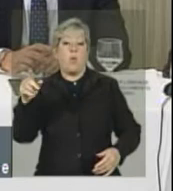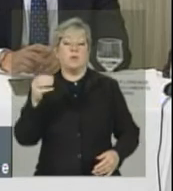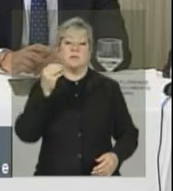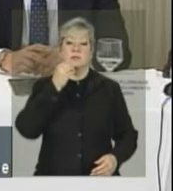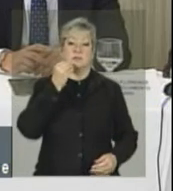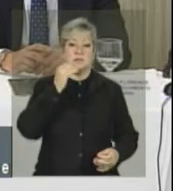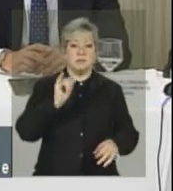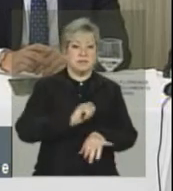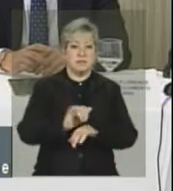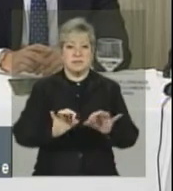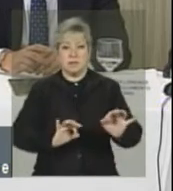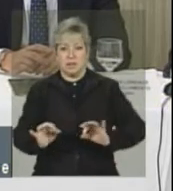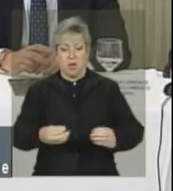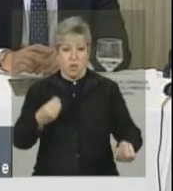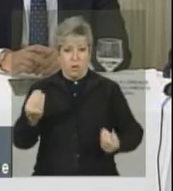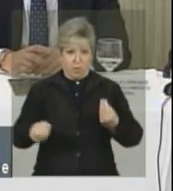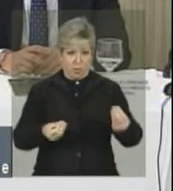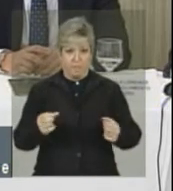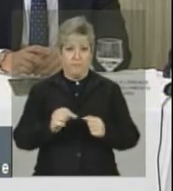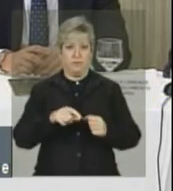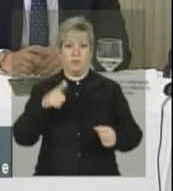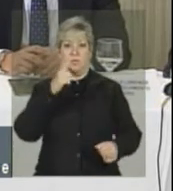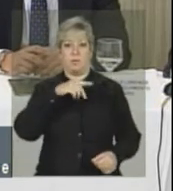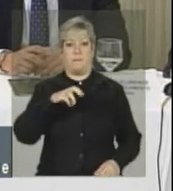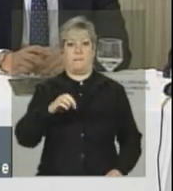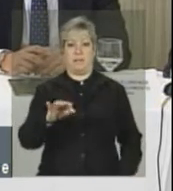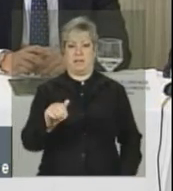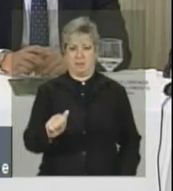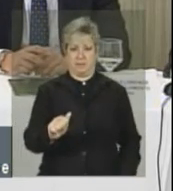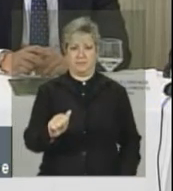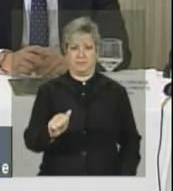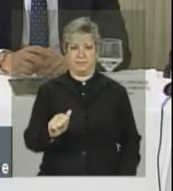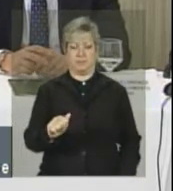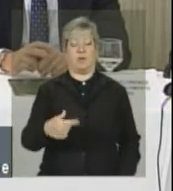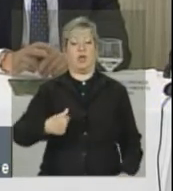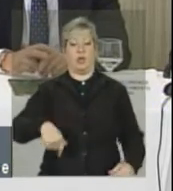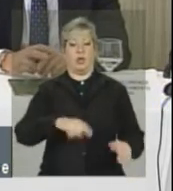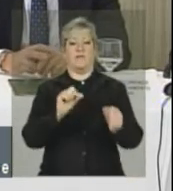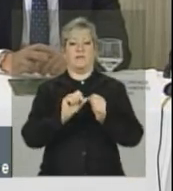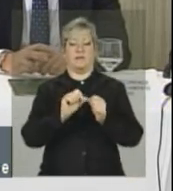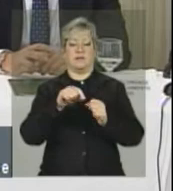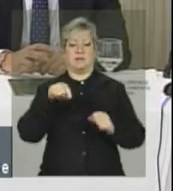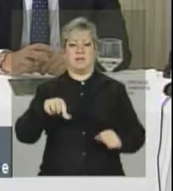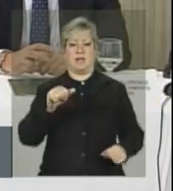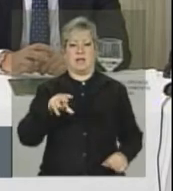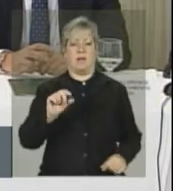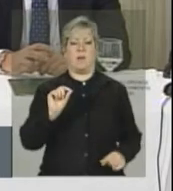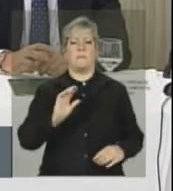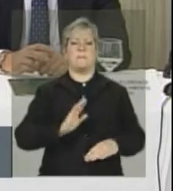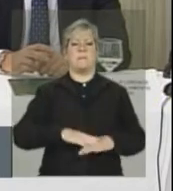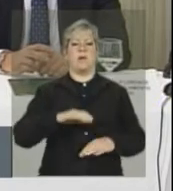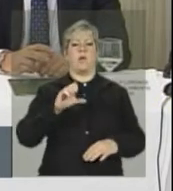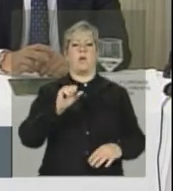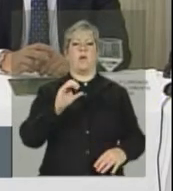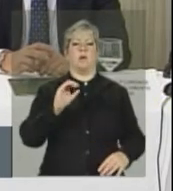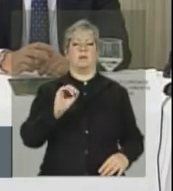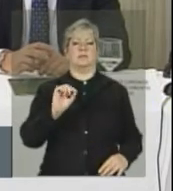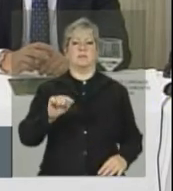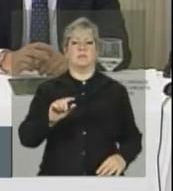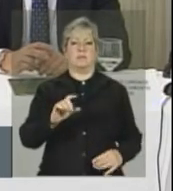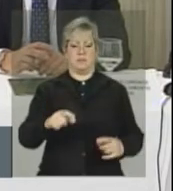meta, que é uma meta bastante ousada. Só para você ter uma ideia, a gente fez, esse ano, mais de 80 mil cisternas